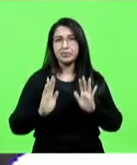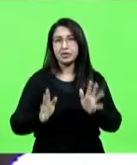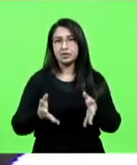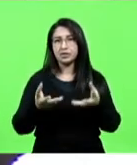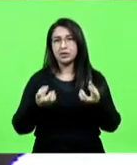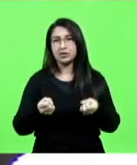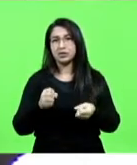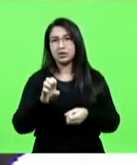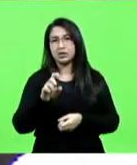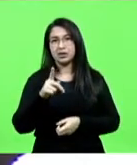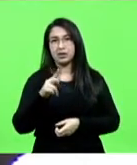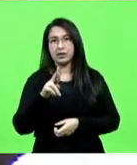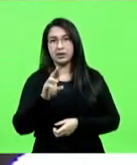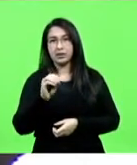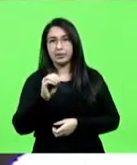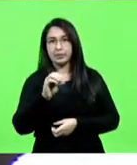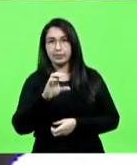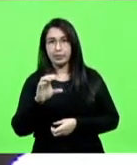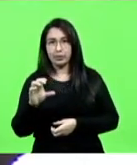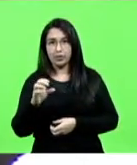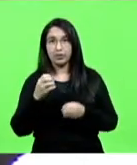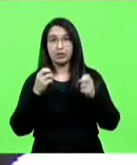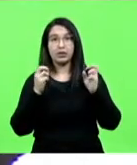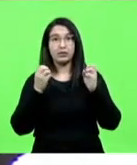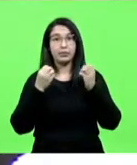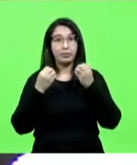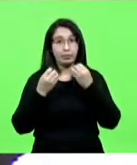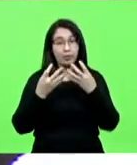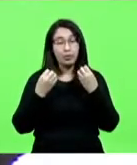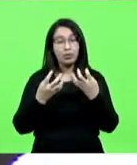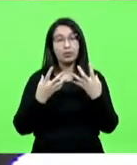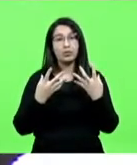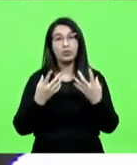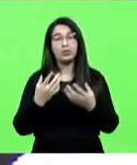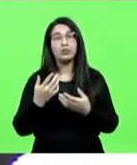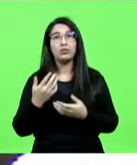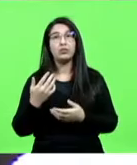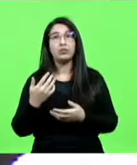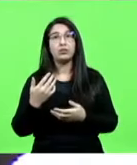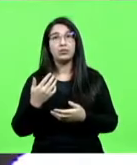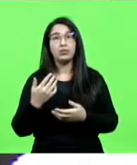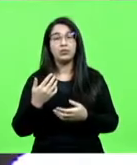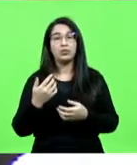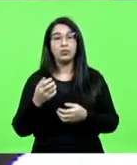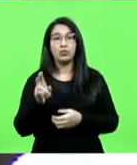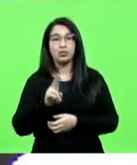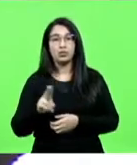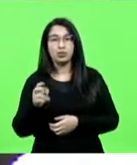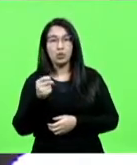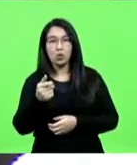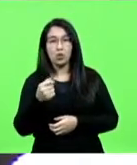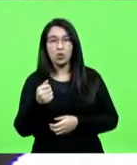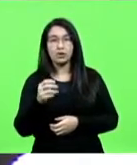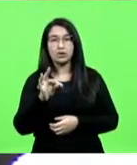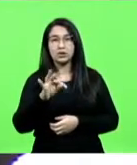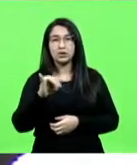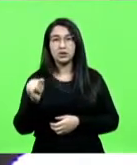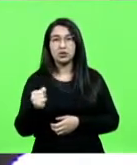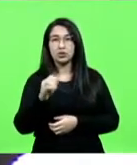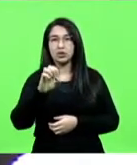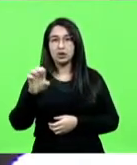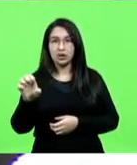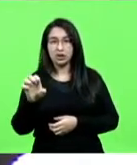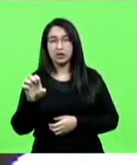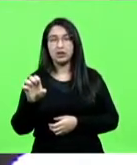Eproc. Ainda bem, como eu disse, estava para vir o PJE, que ia costurar uma fábula para o Estado todos os